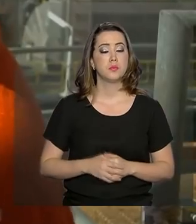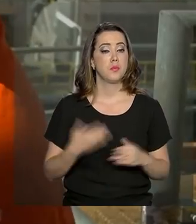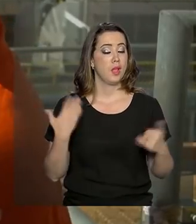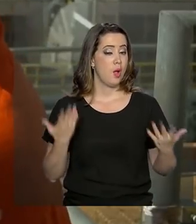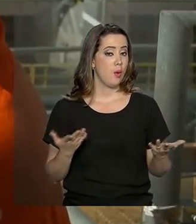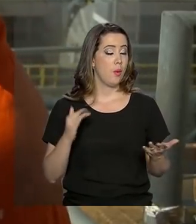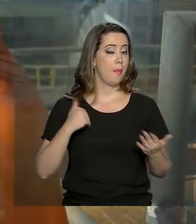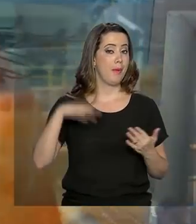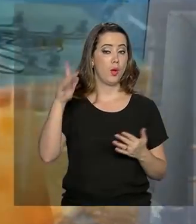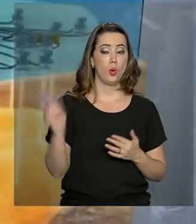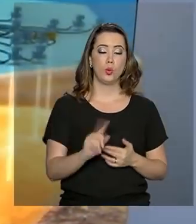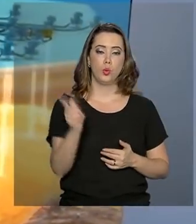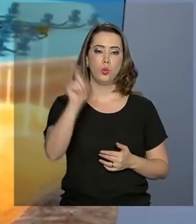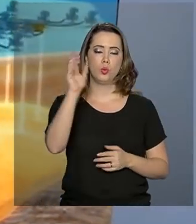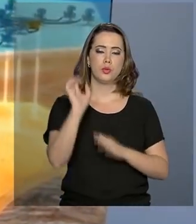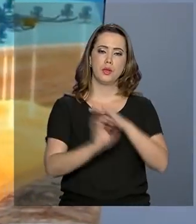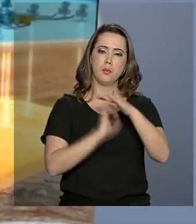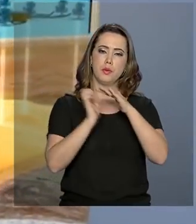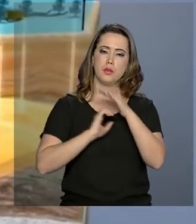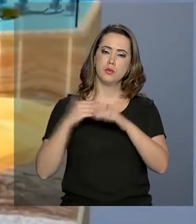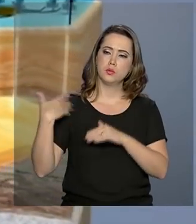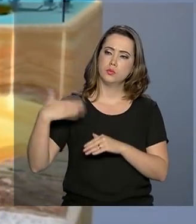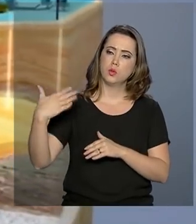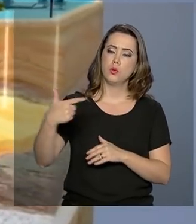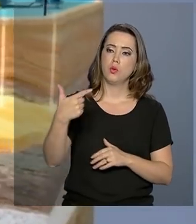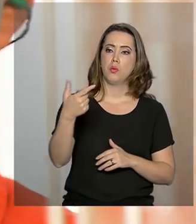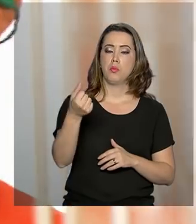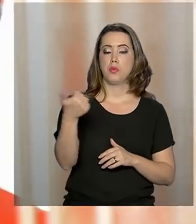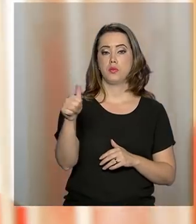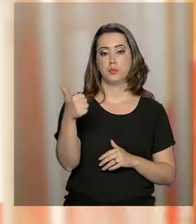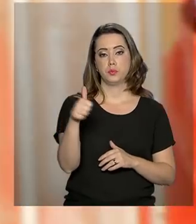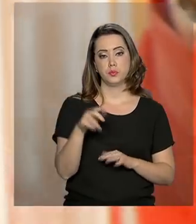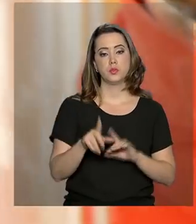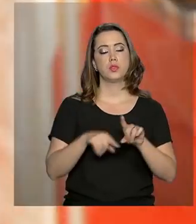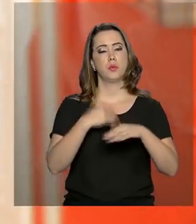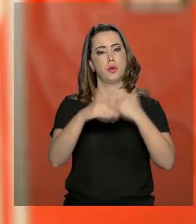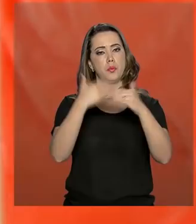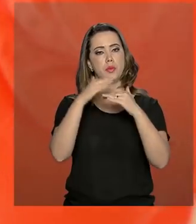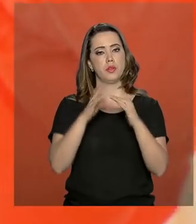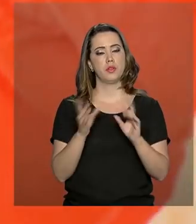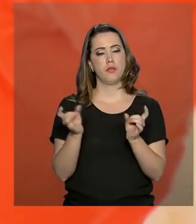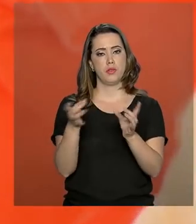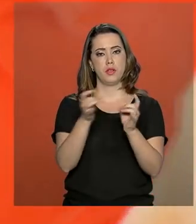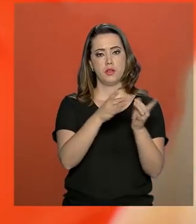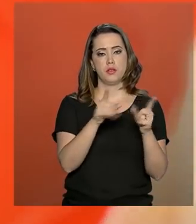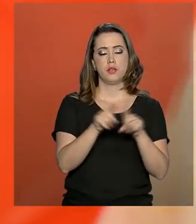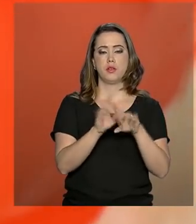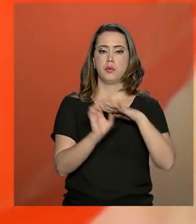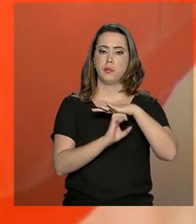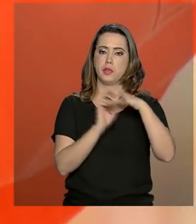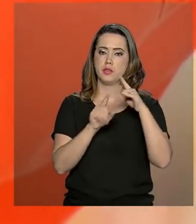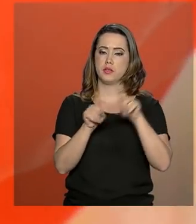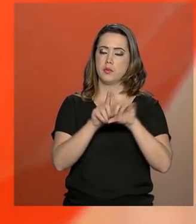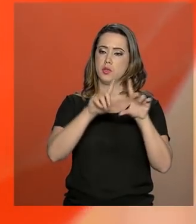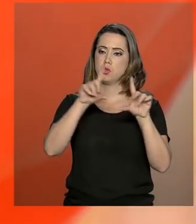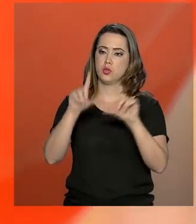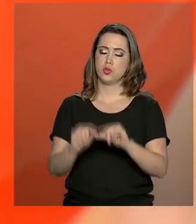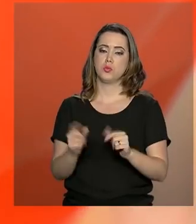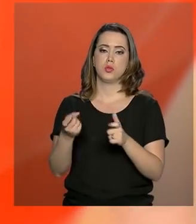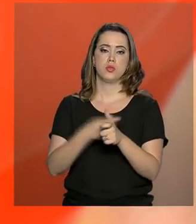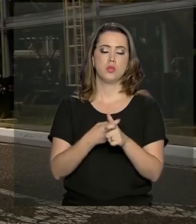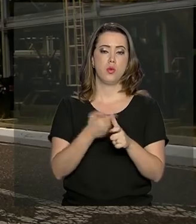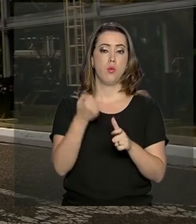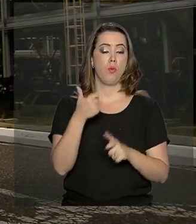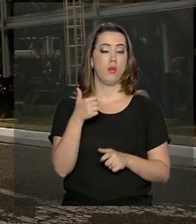reais. Foi o maior lucro da empresa desde 2011. Além de aumentar o faturamento, a Petrobras conseguiu reduzir a dívida